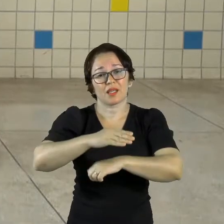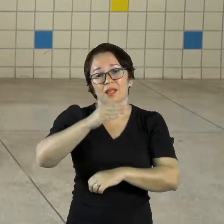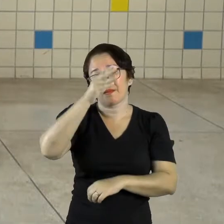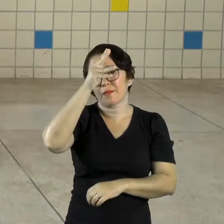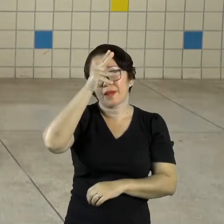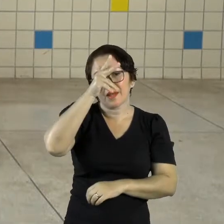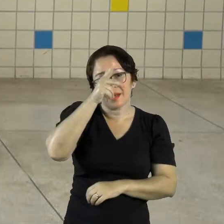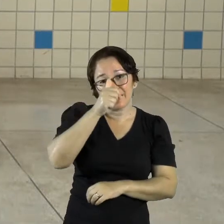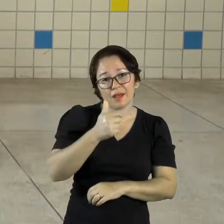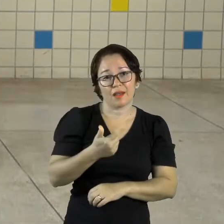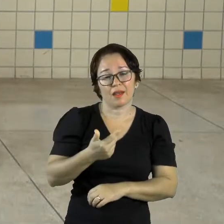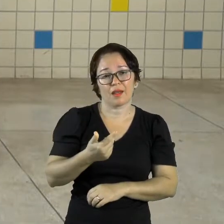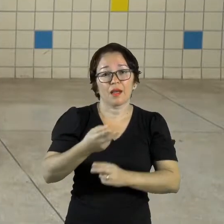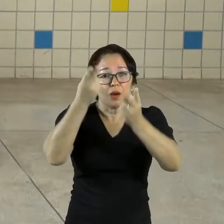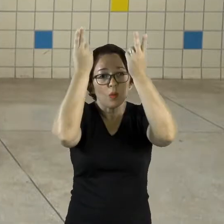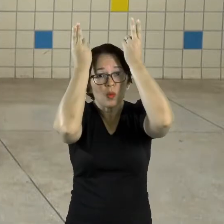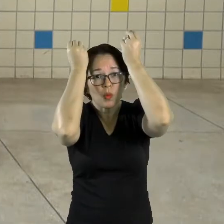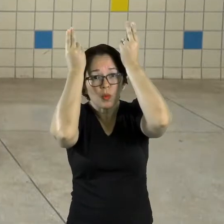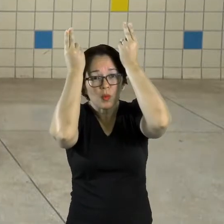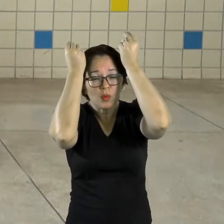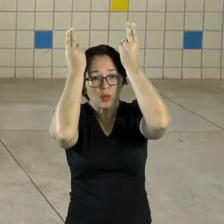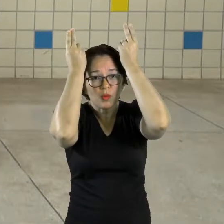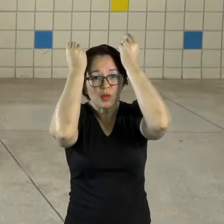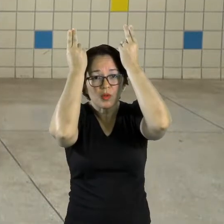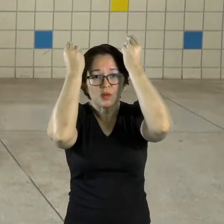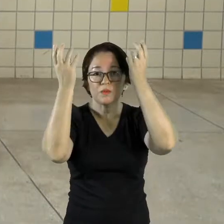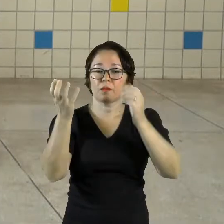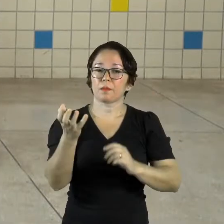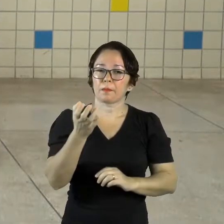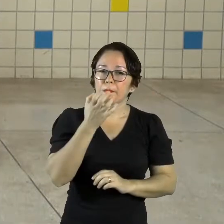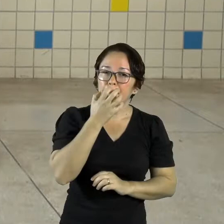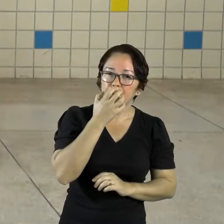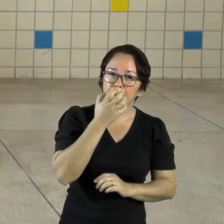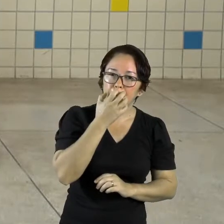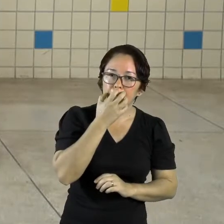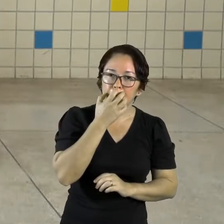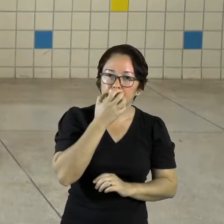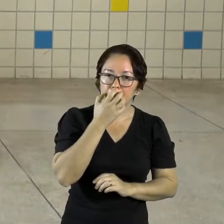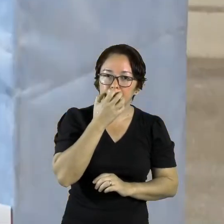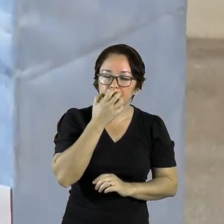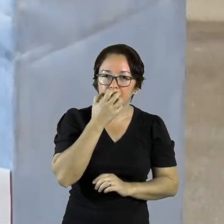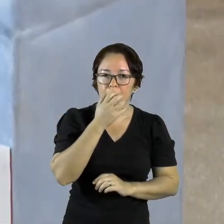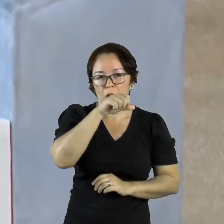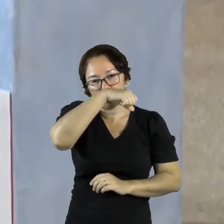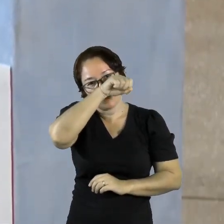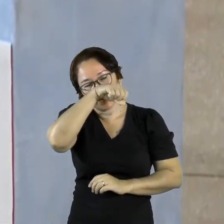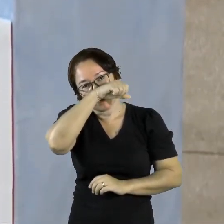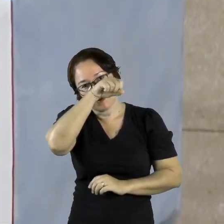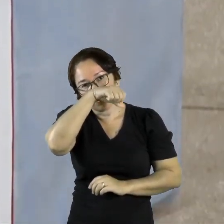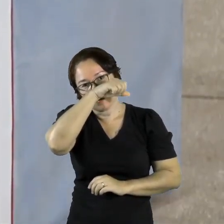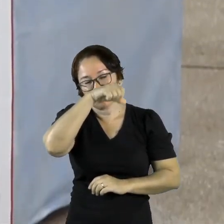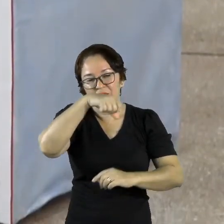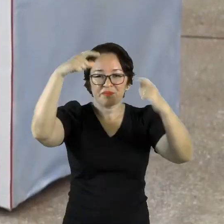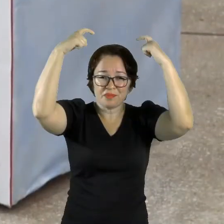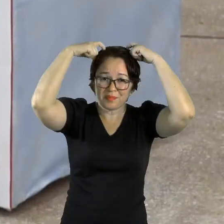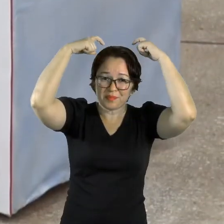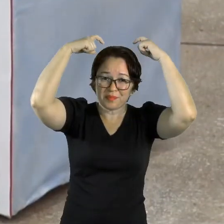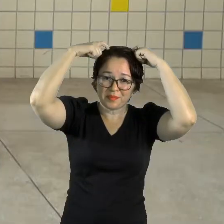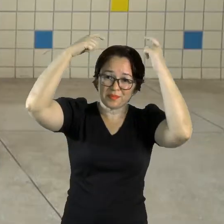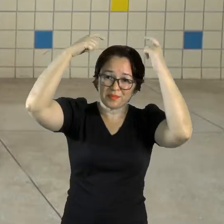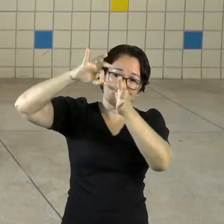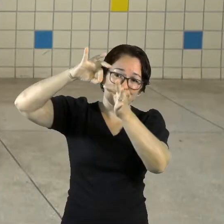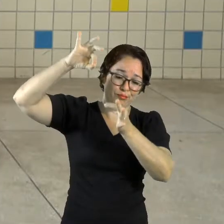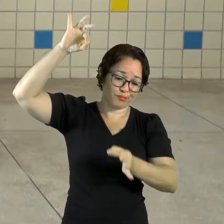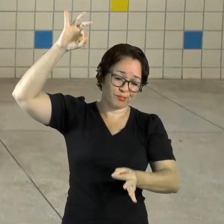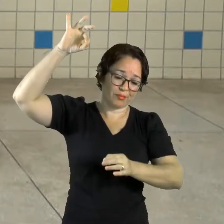galinha, o coelho, o cachorro, o porco e o urso estão bem lá